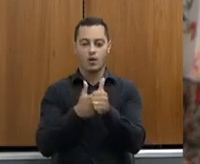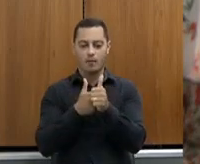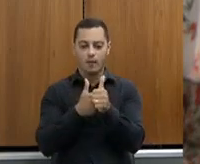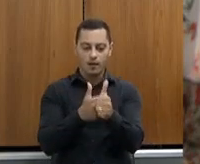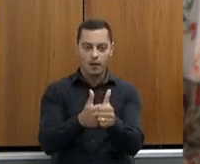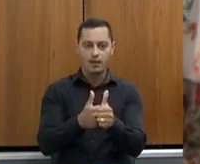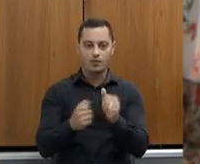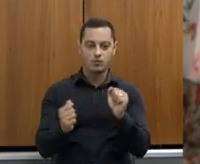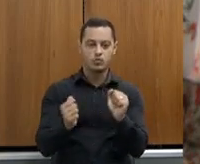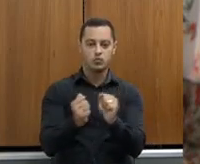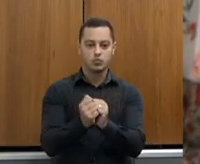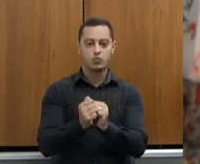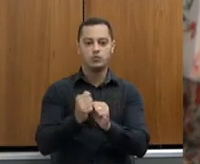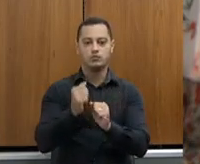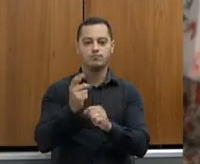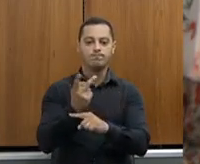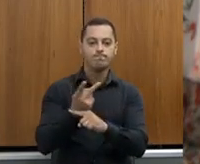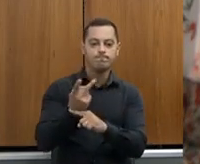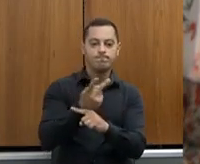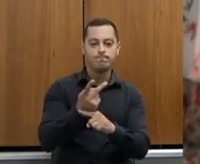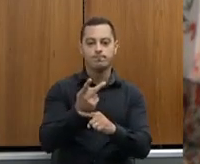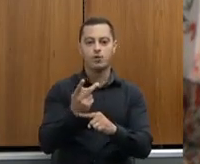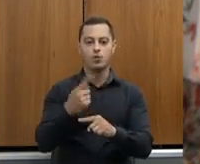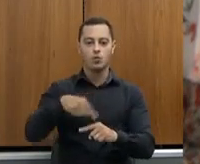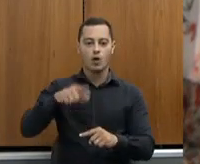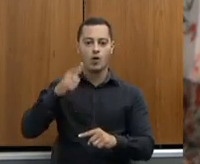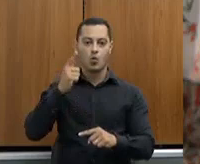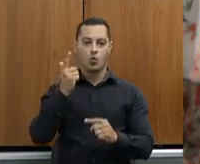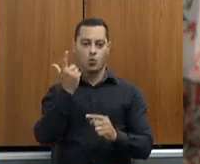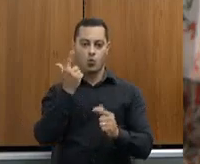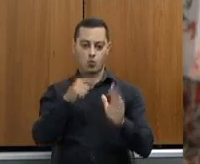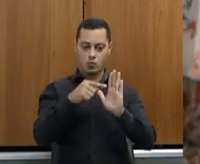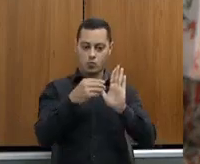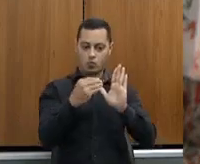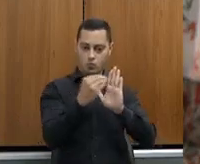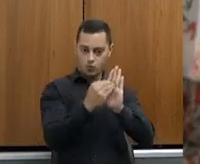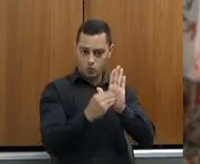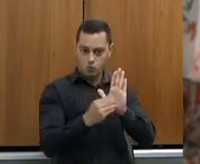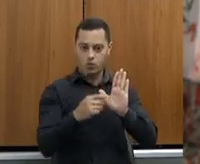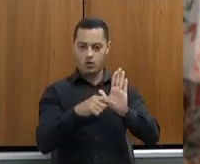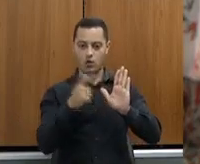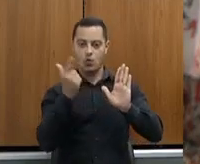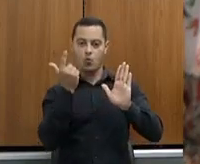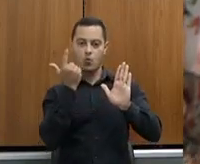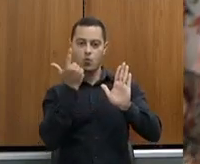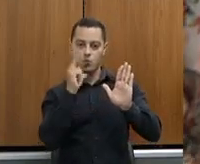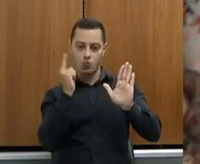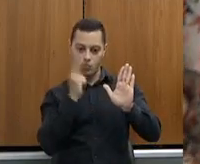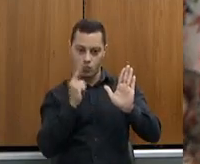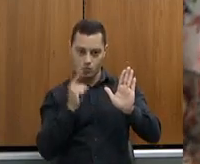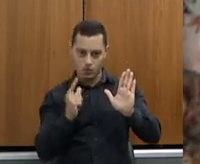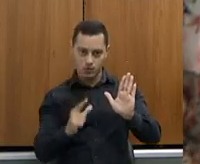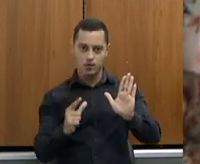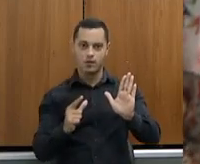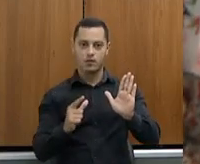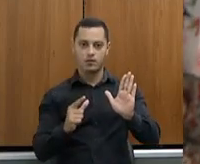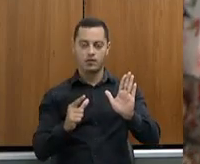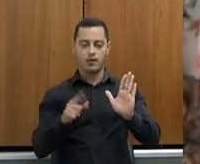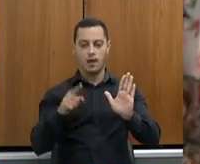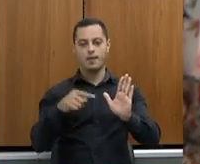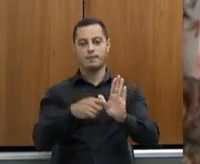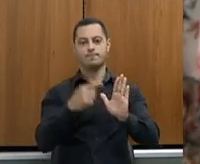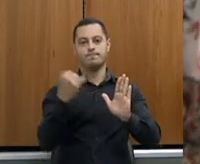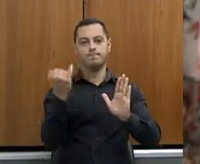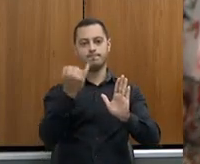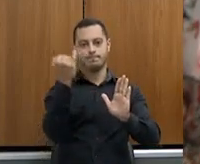servidores e lutando para que esses ganhos possam ser reais e que aumentos virão, a situação melhore para todos eles, o que eu acho que é fundamental